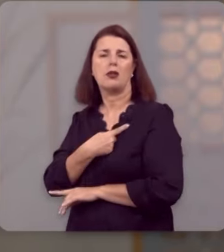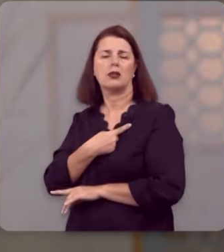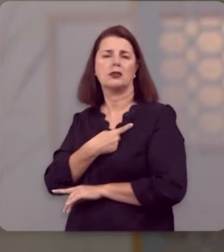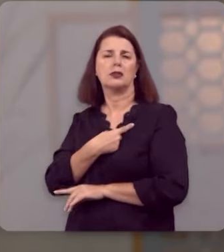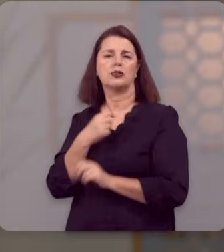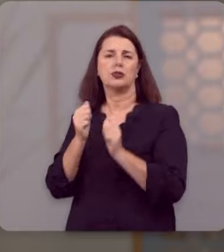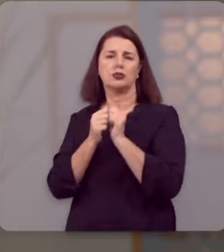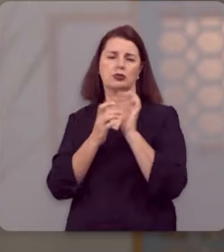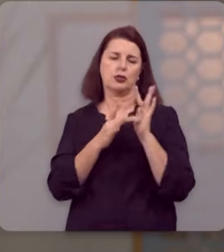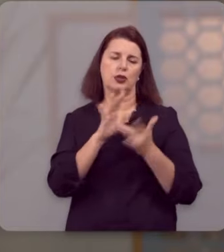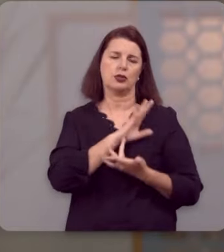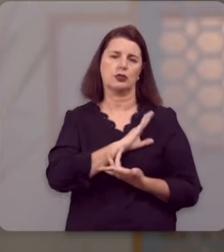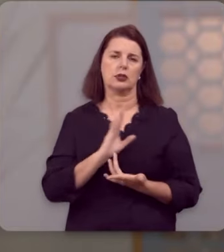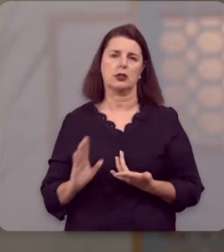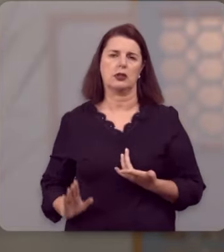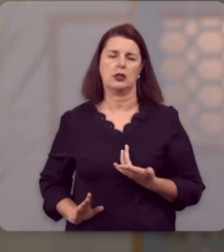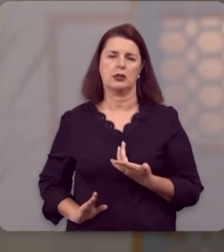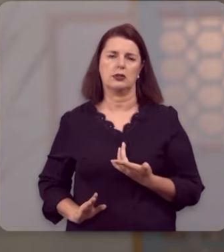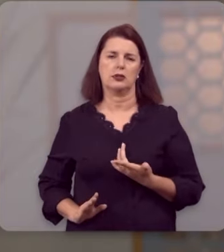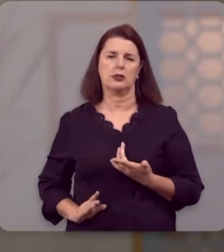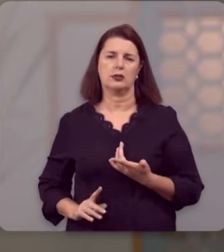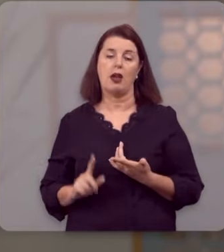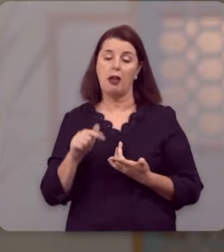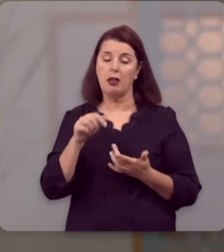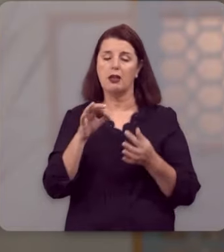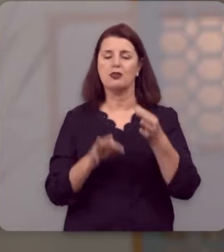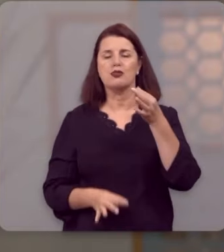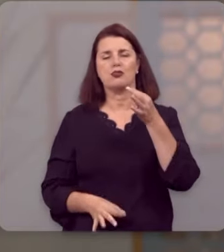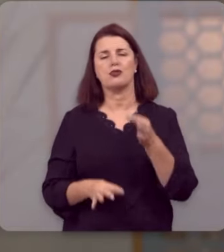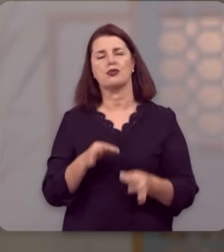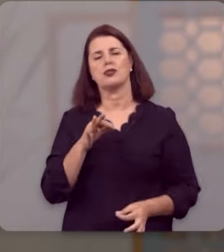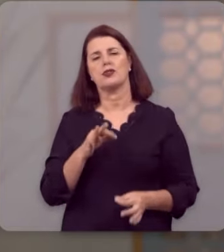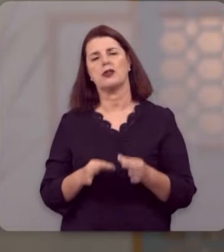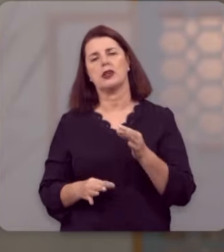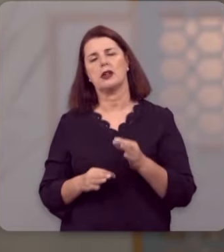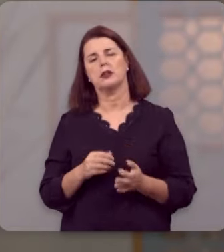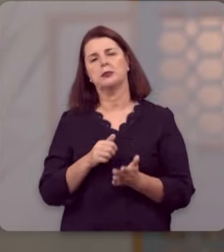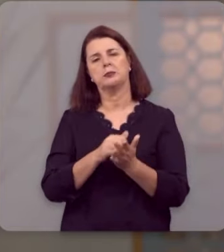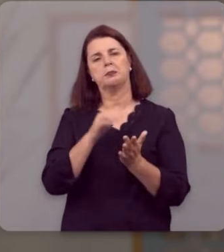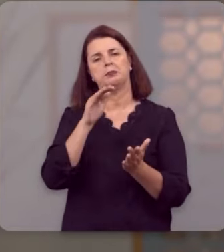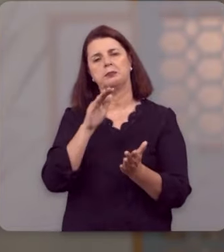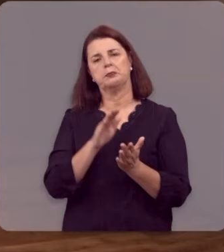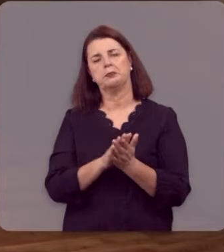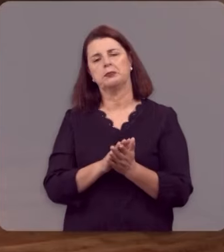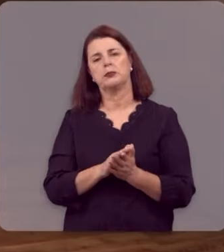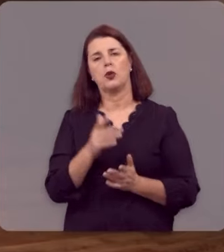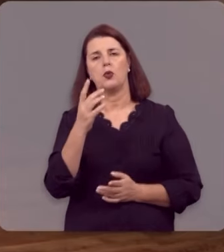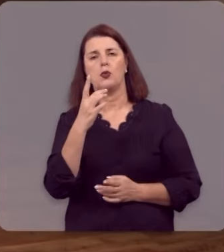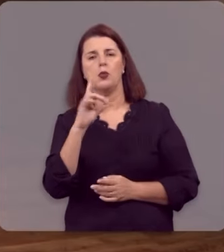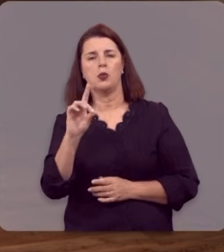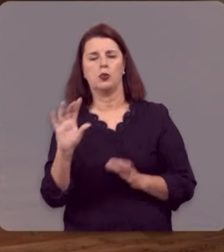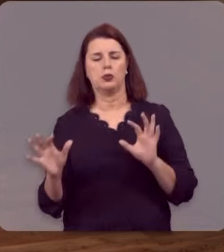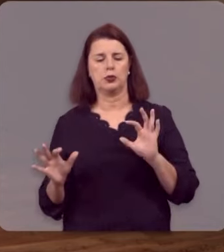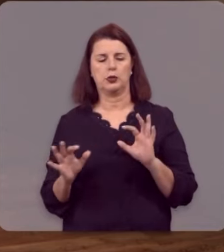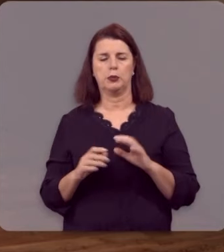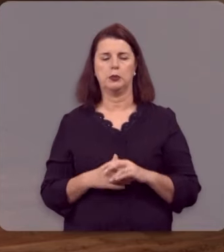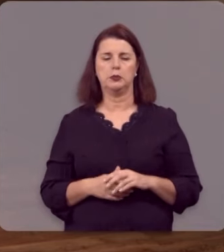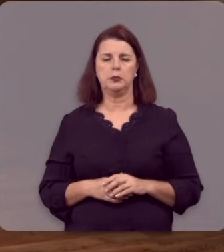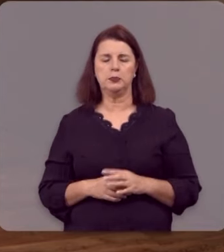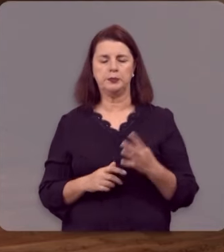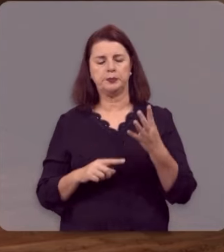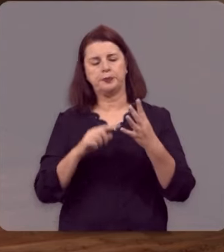há para aqueles que estão em Cristo Jesus. Isto é justificação. Mas o último elo